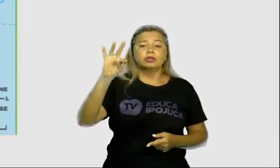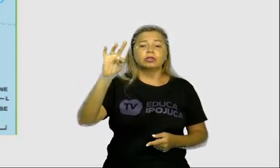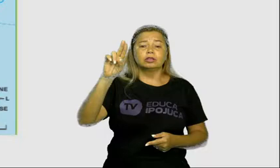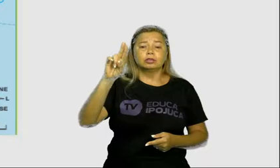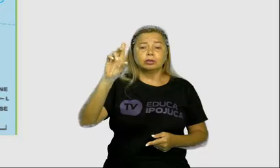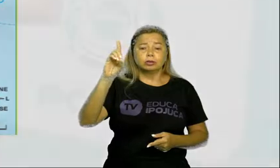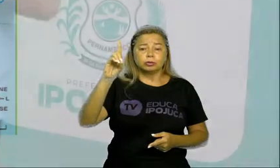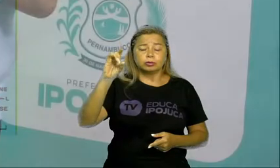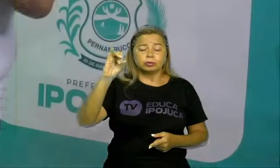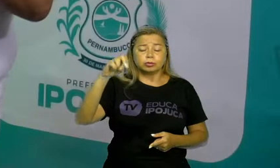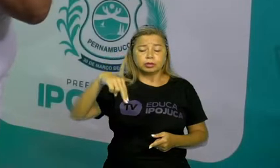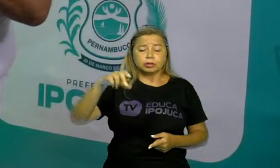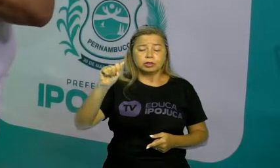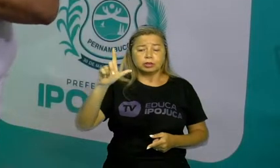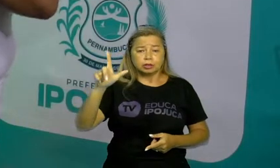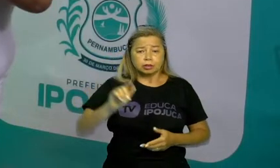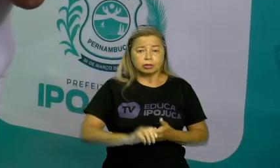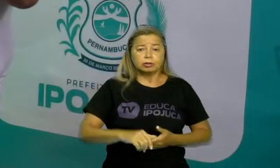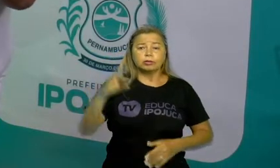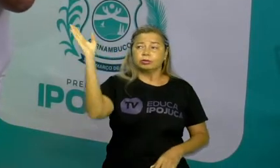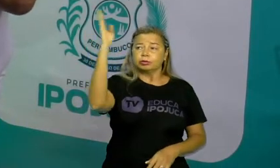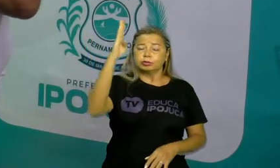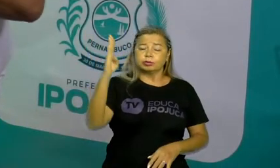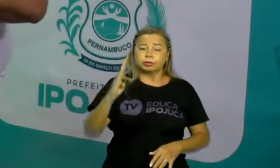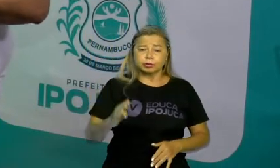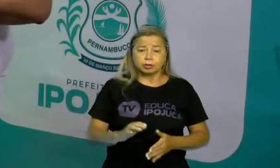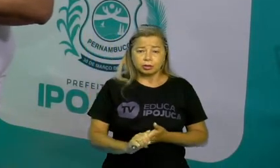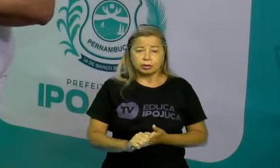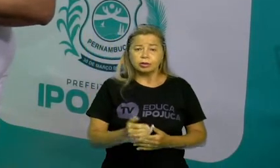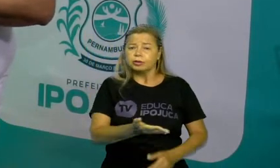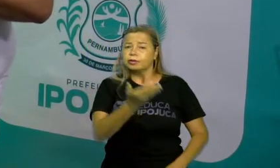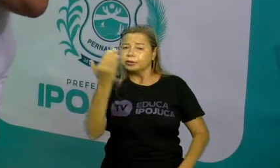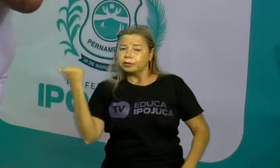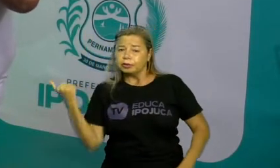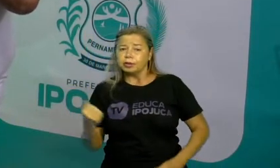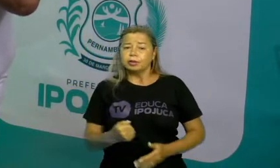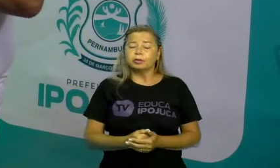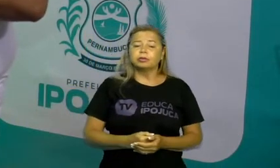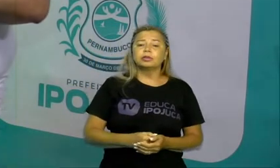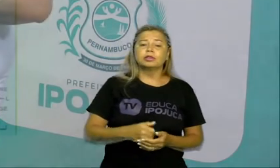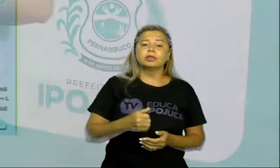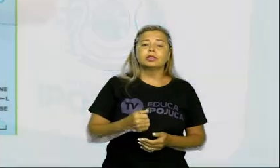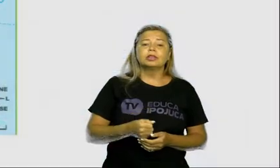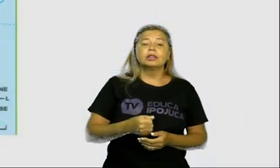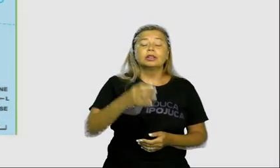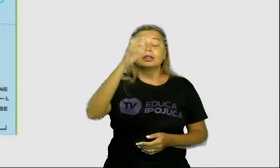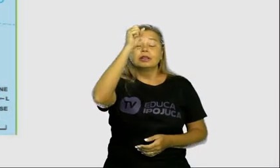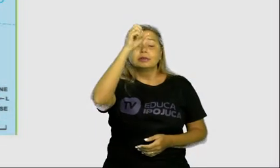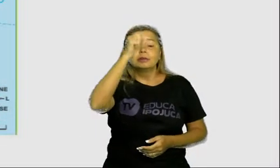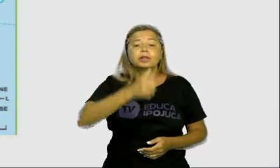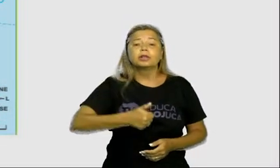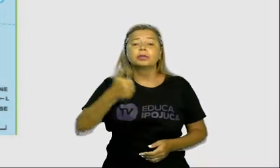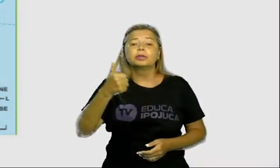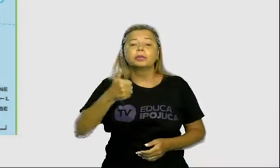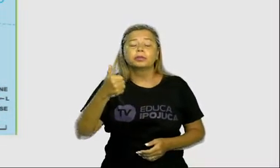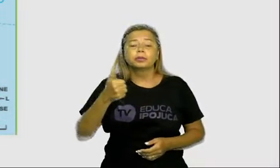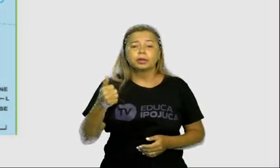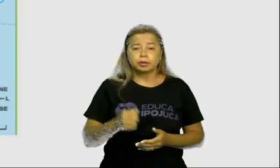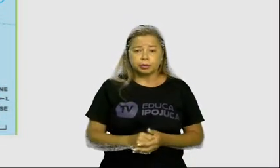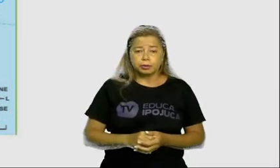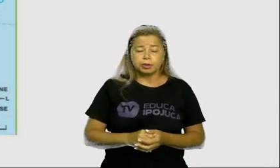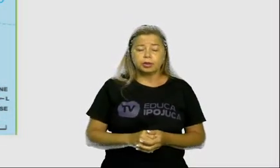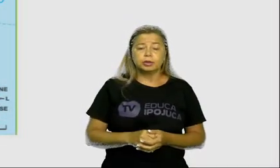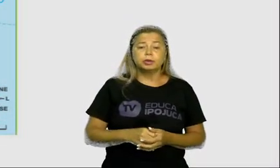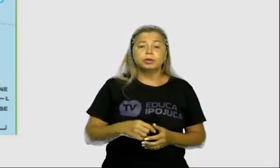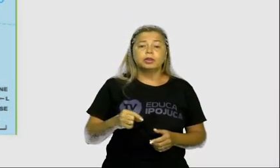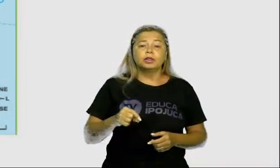extremos. Vamos lá a cada um desses pontos. Primeiro, o ponto extremo norte. A